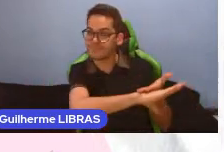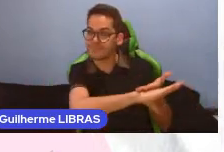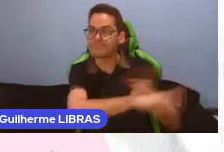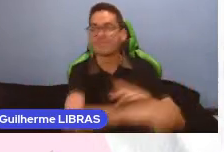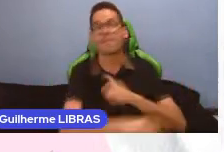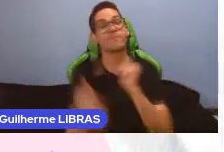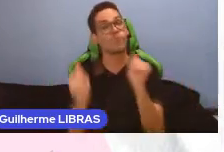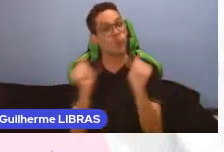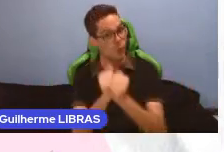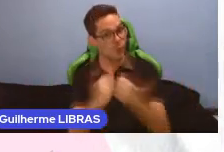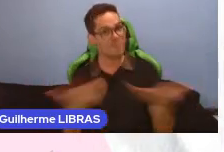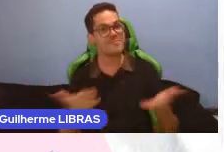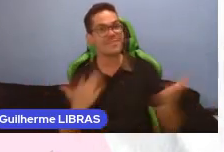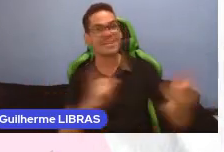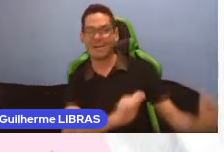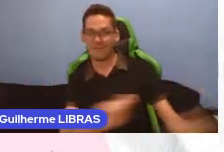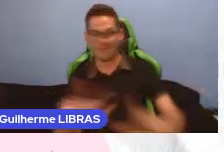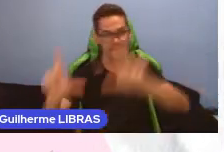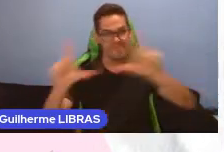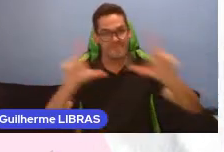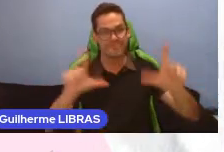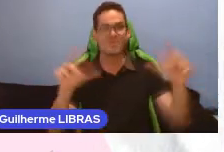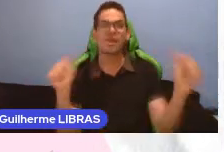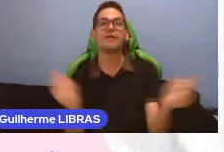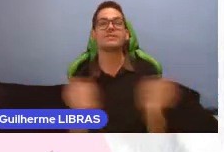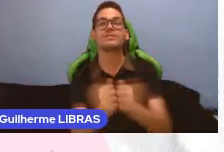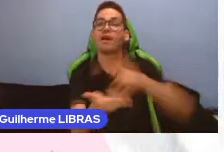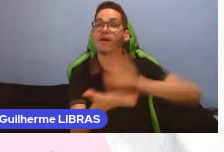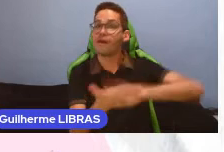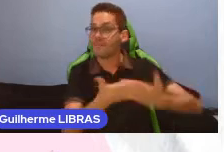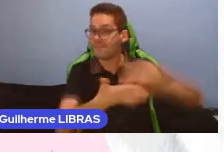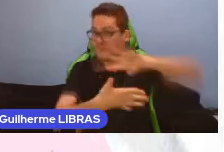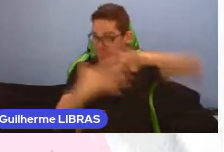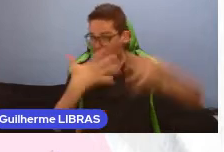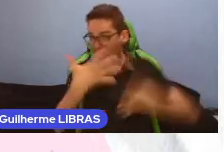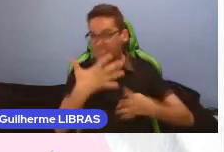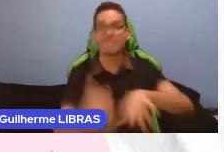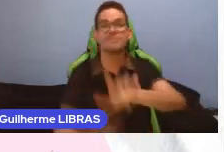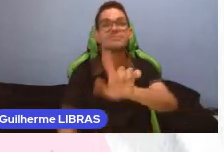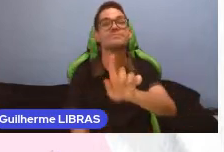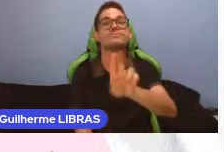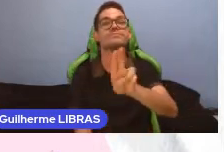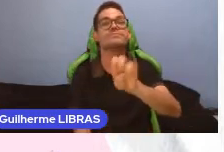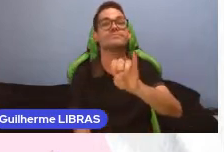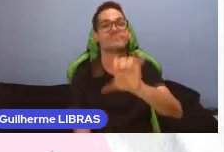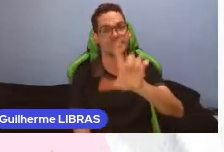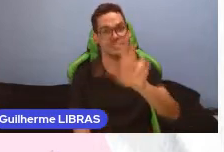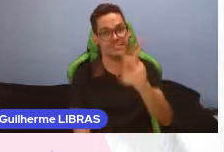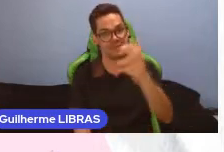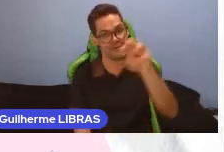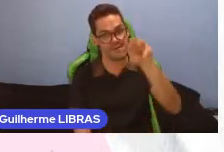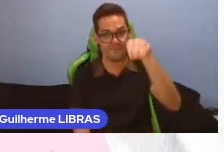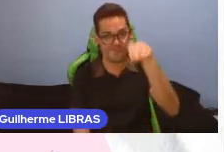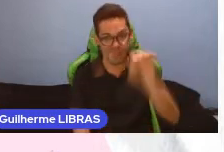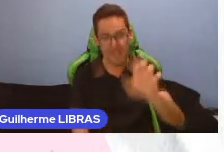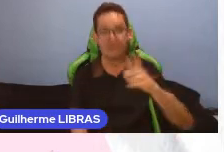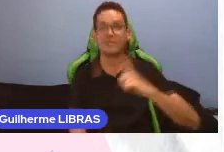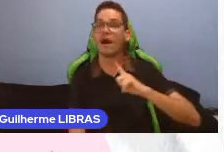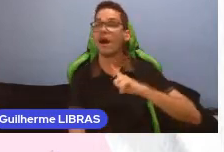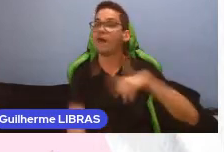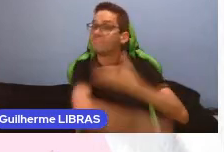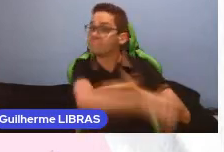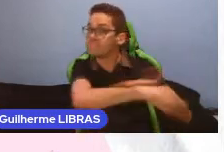comigo aqui no estúdio nós temos o intérprete de Libras Guilherme, ele tem pele clara,